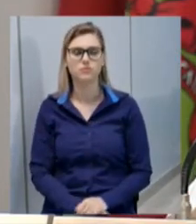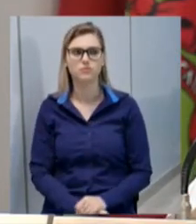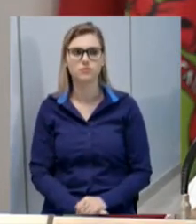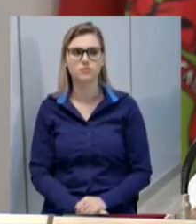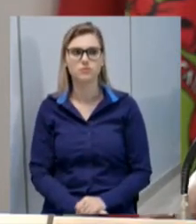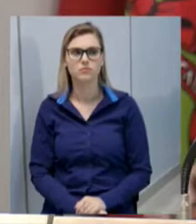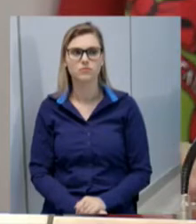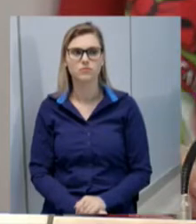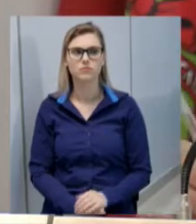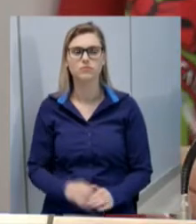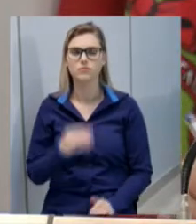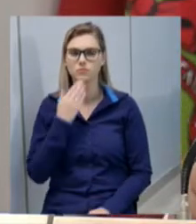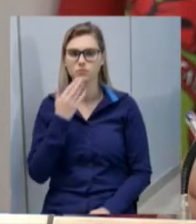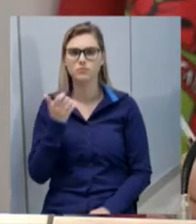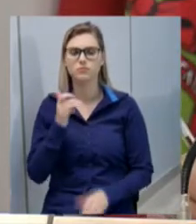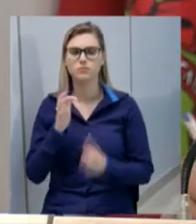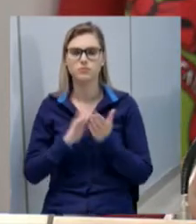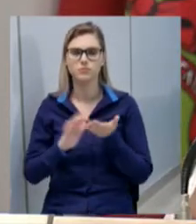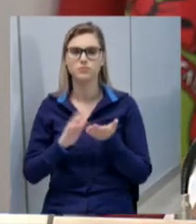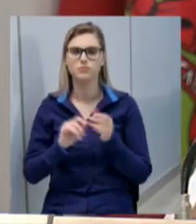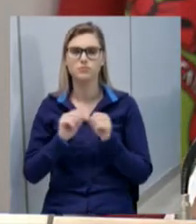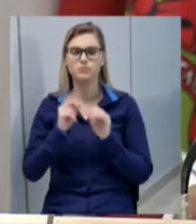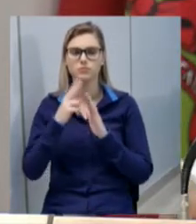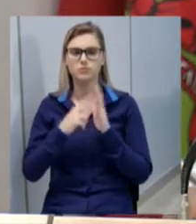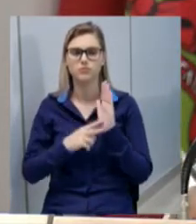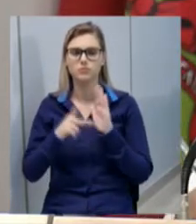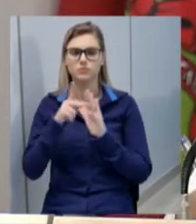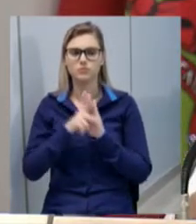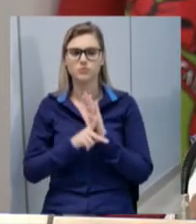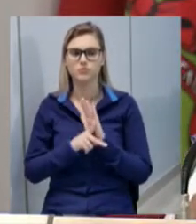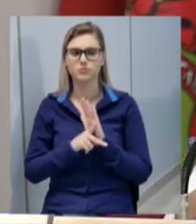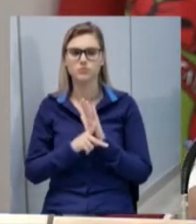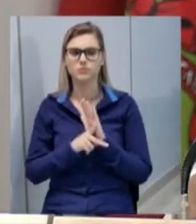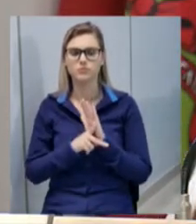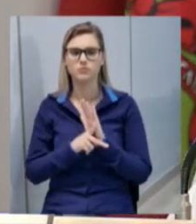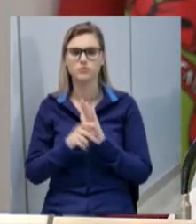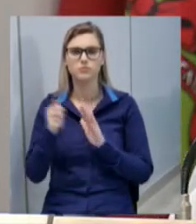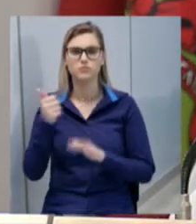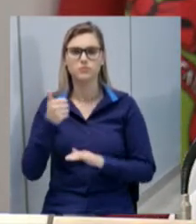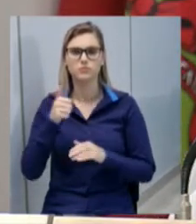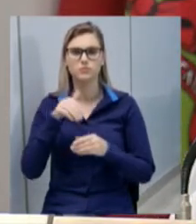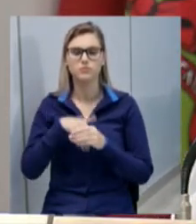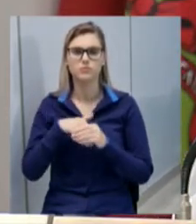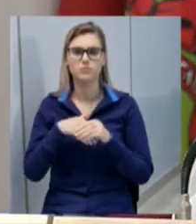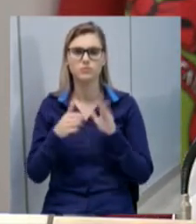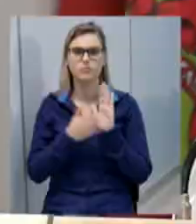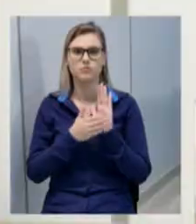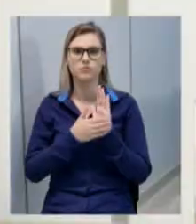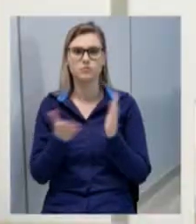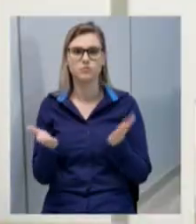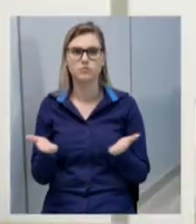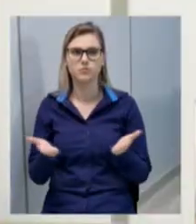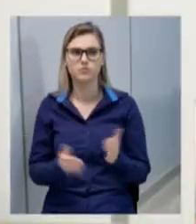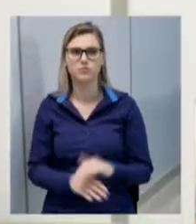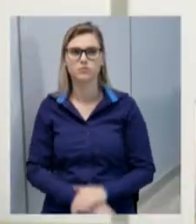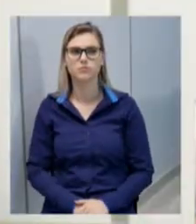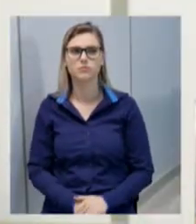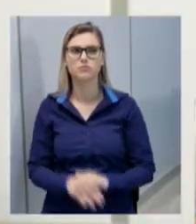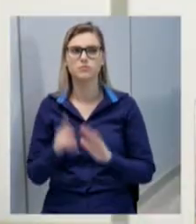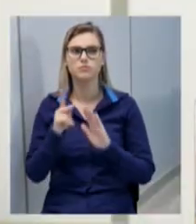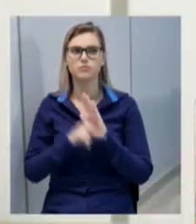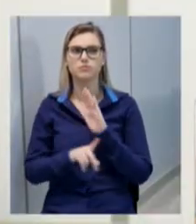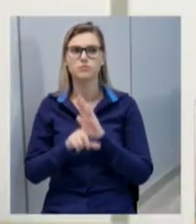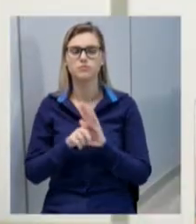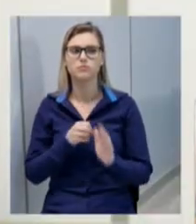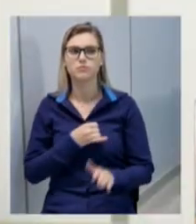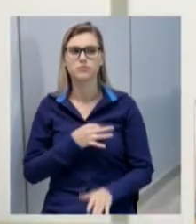solicito ao primeiro secretário que faça a leitura dos projetos em primeira votação na pauta de hoje projeto de lei